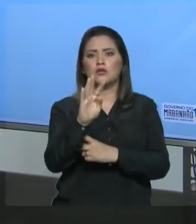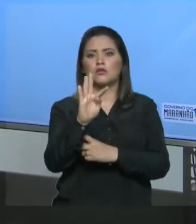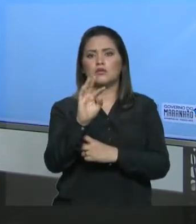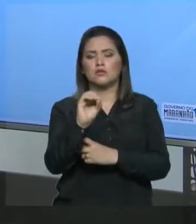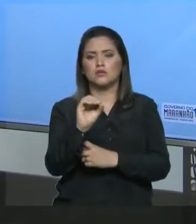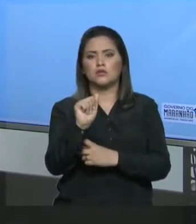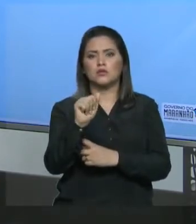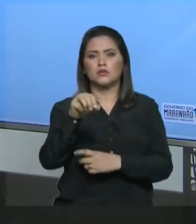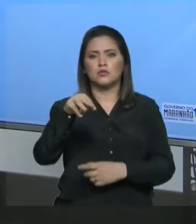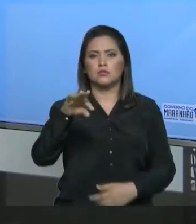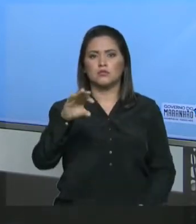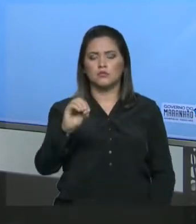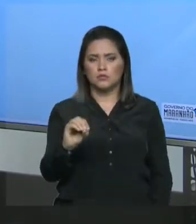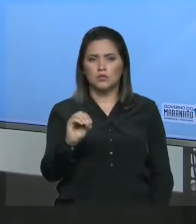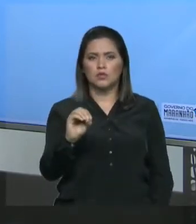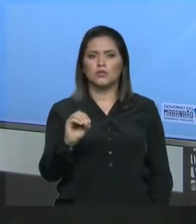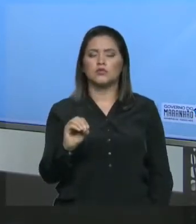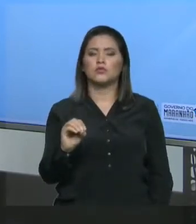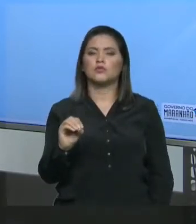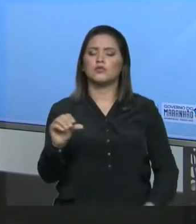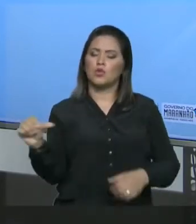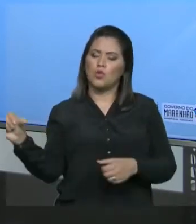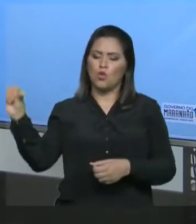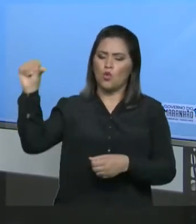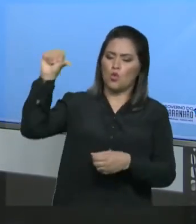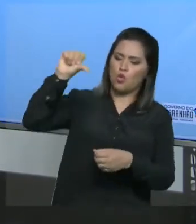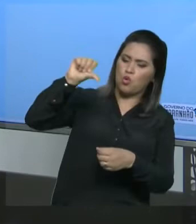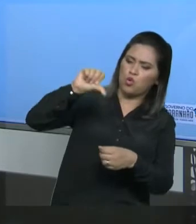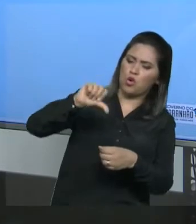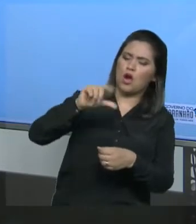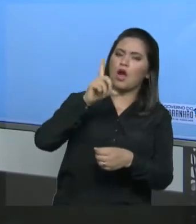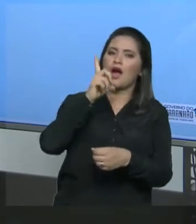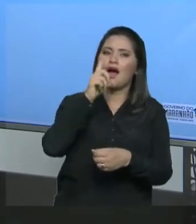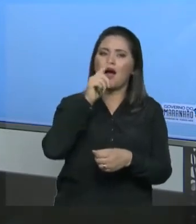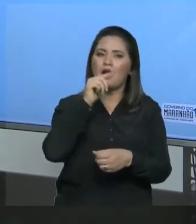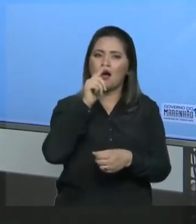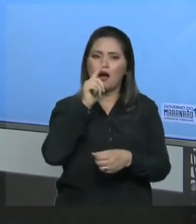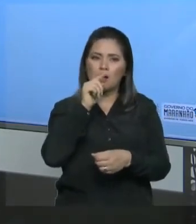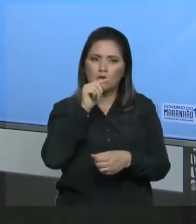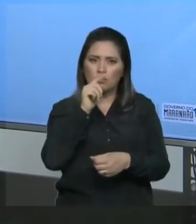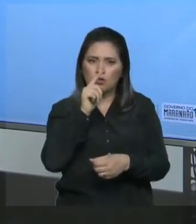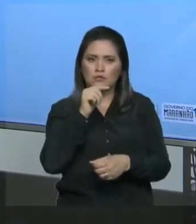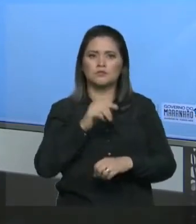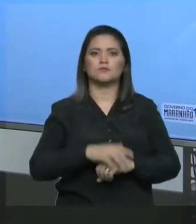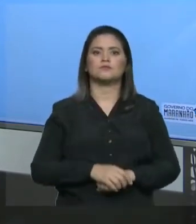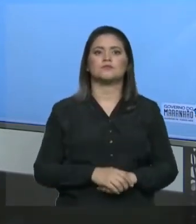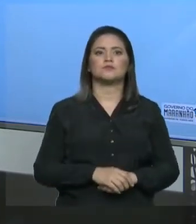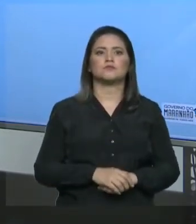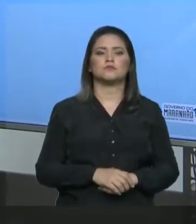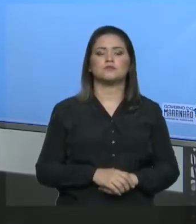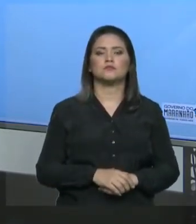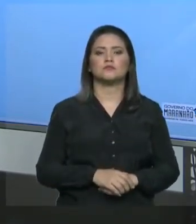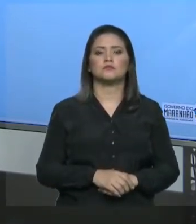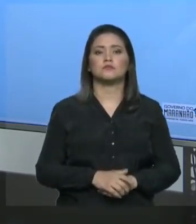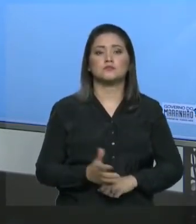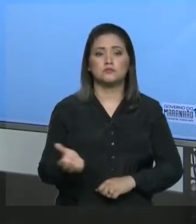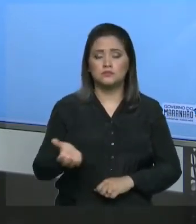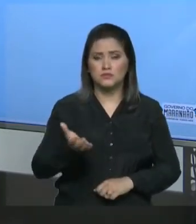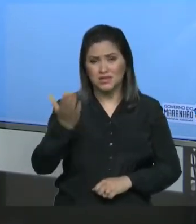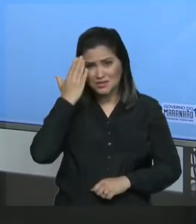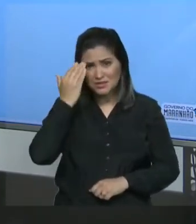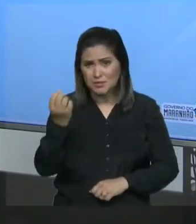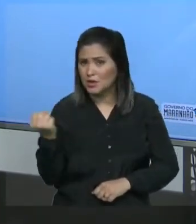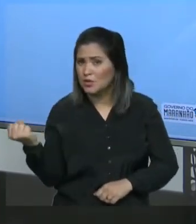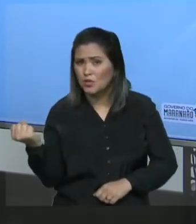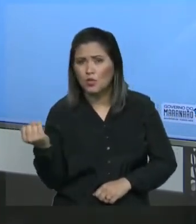concentração da solução obtida em gramas por litro é, ou seja, dá para perceber que ele quer a concentração em